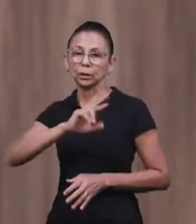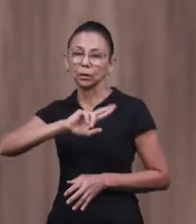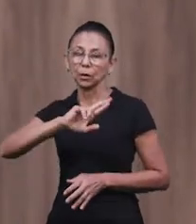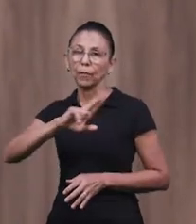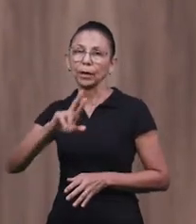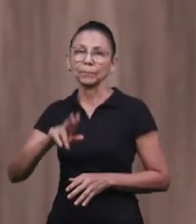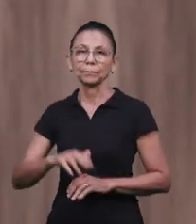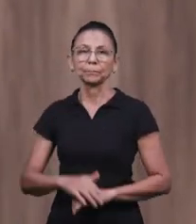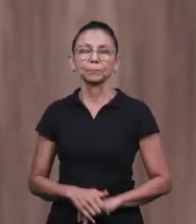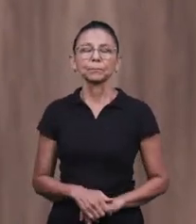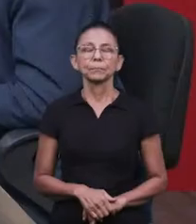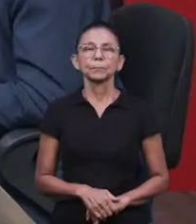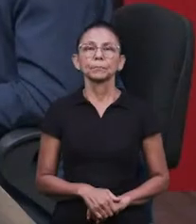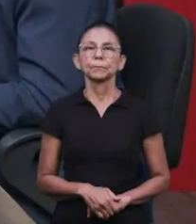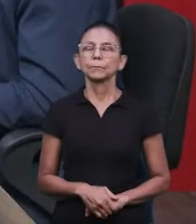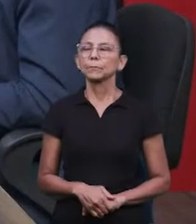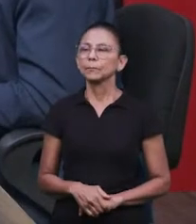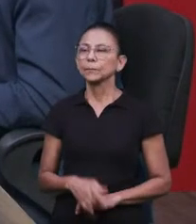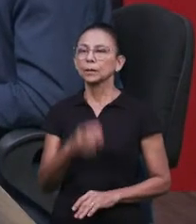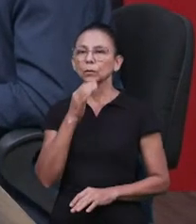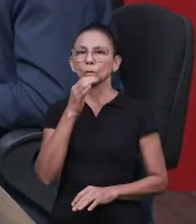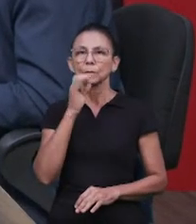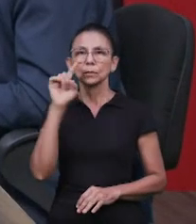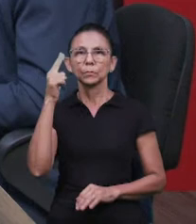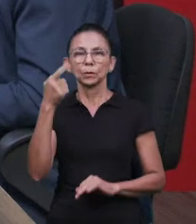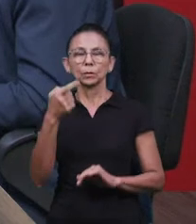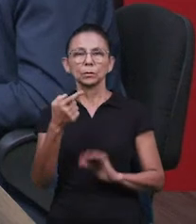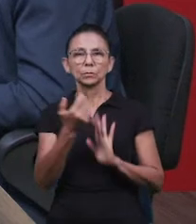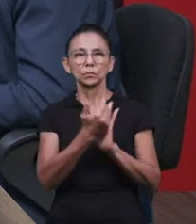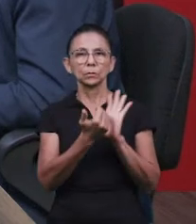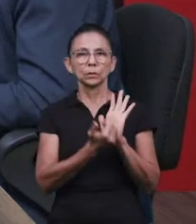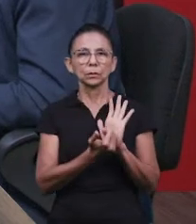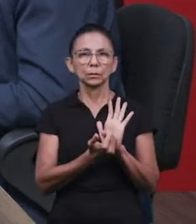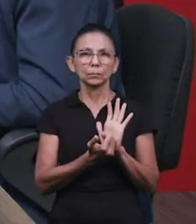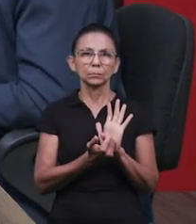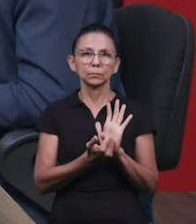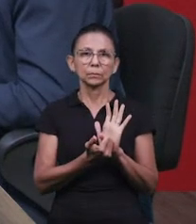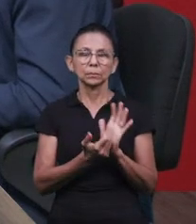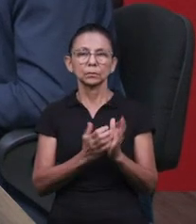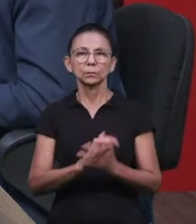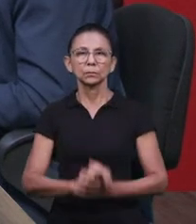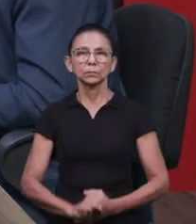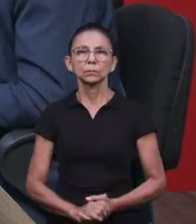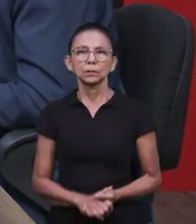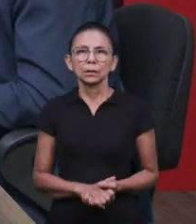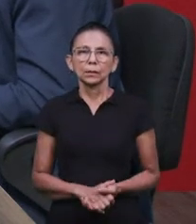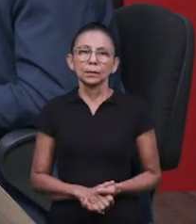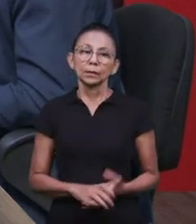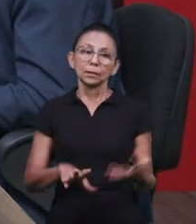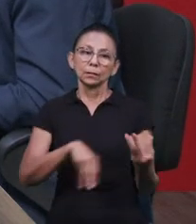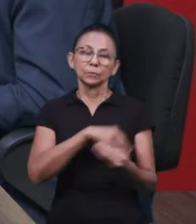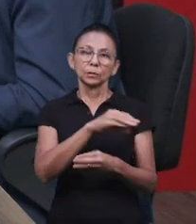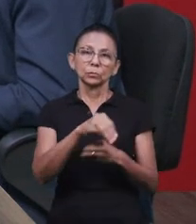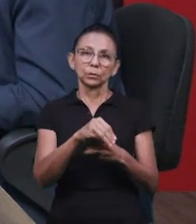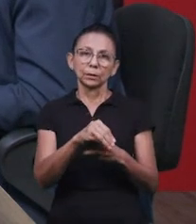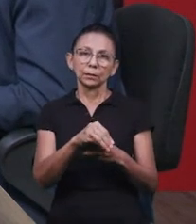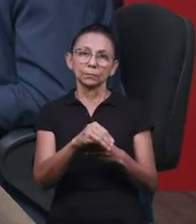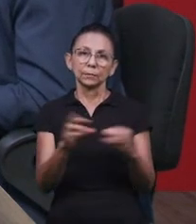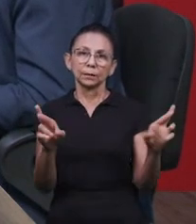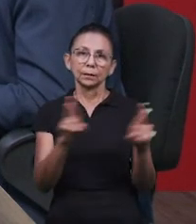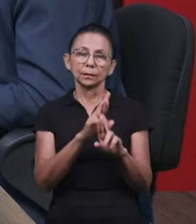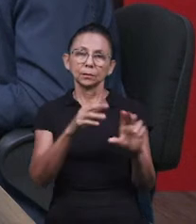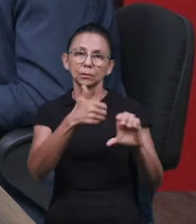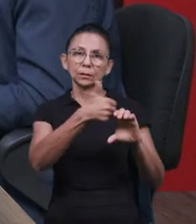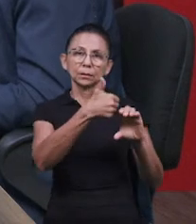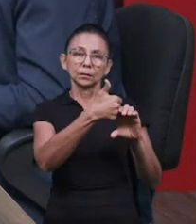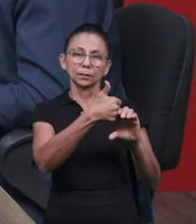provém do Senhor. Amém. Bom, acho que era bom depois fazer um comentário no próximo programa sobre a mistura disso aí com o cristianismo, né?